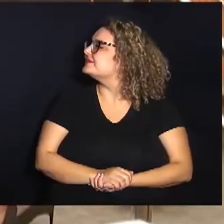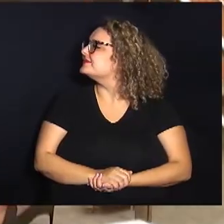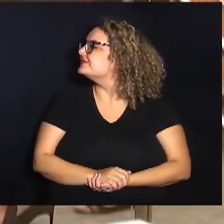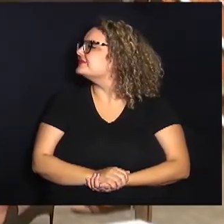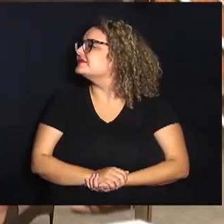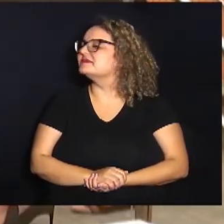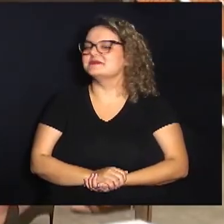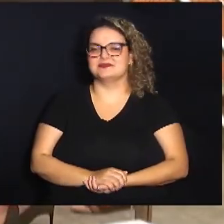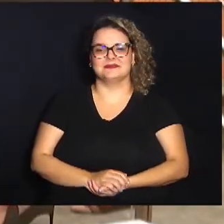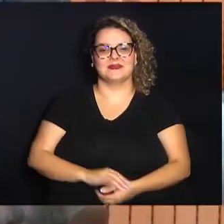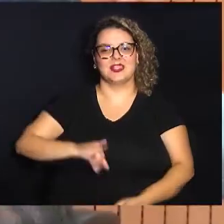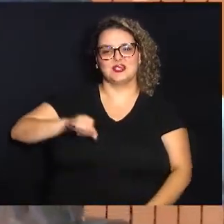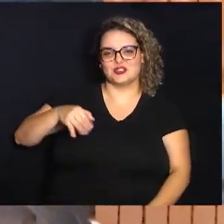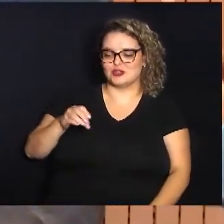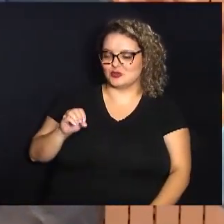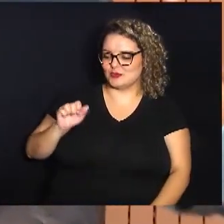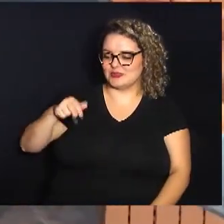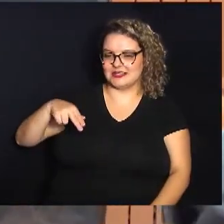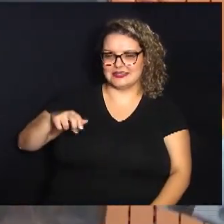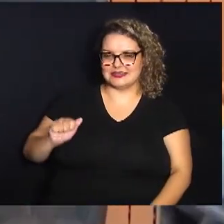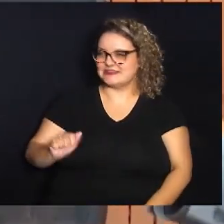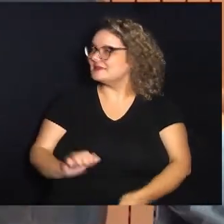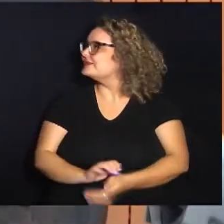Joana Aparecida Bales